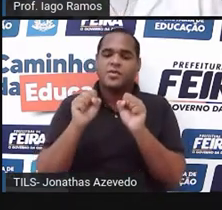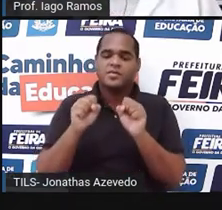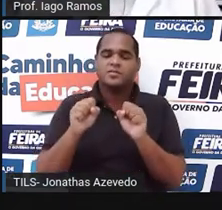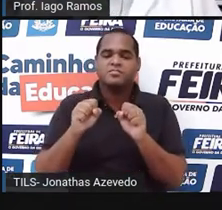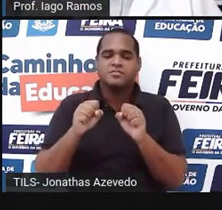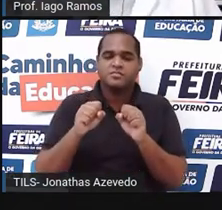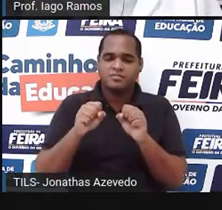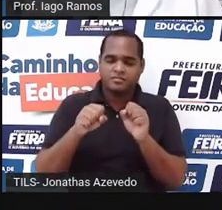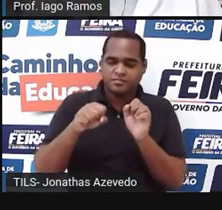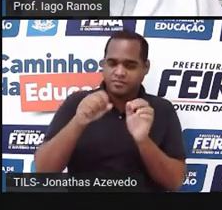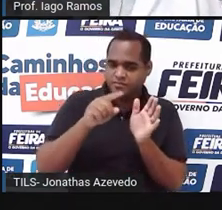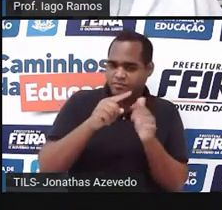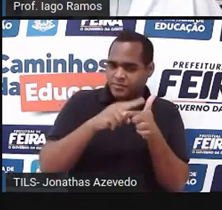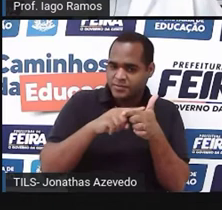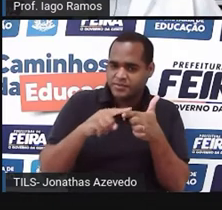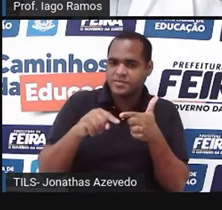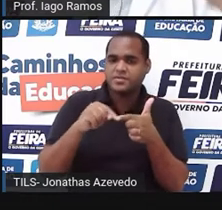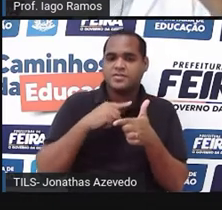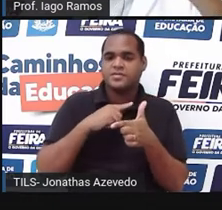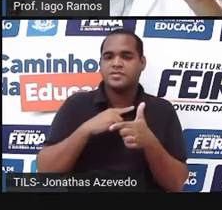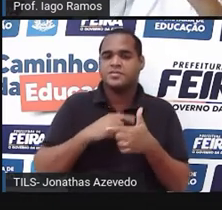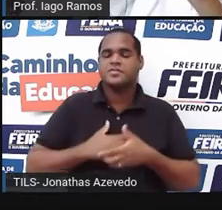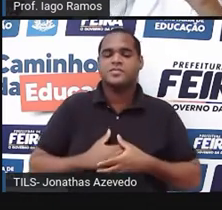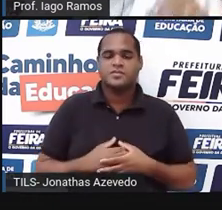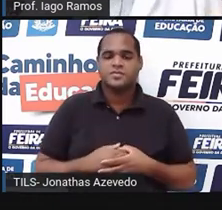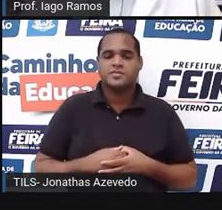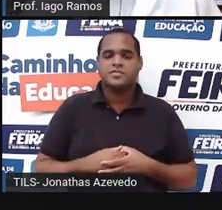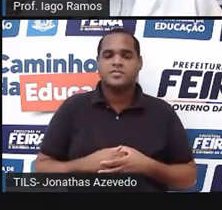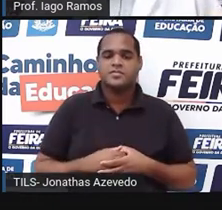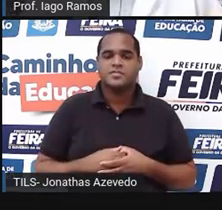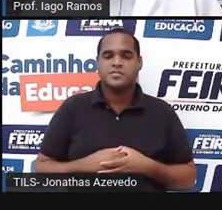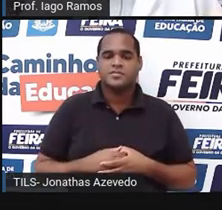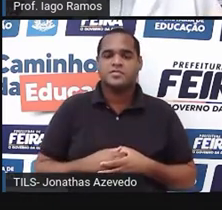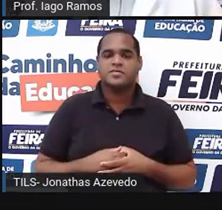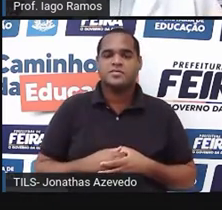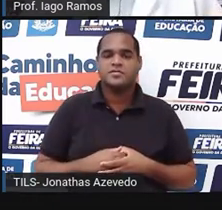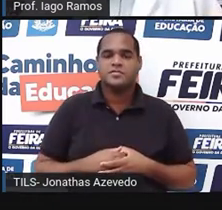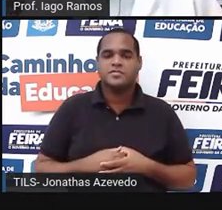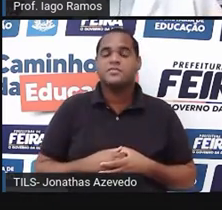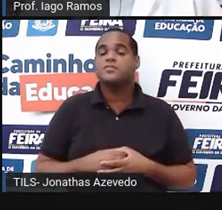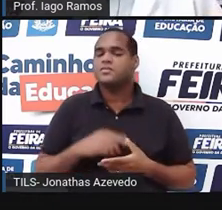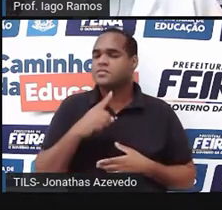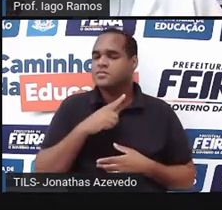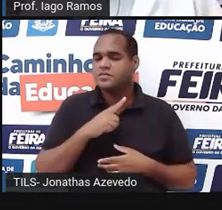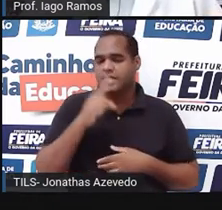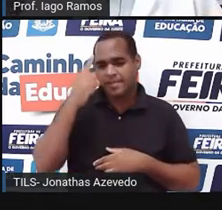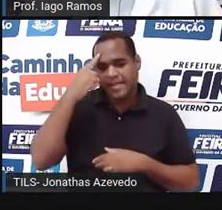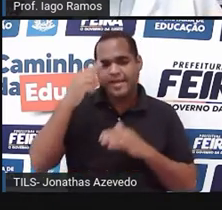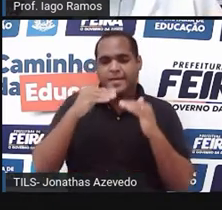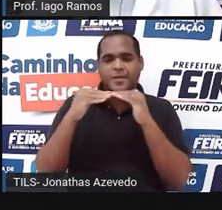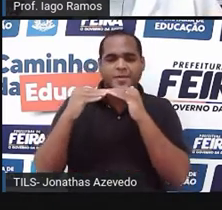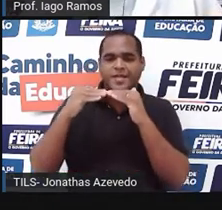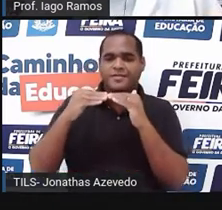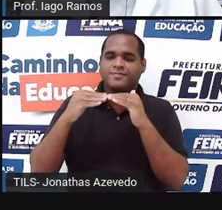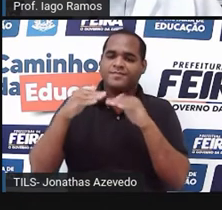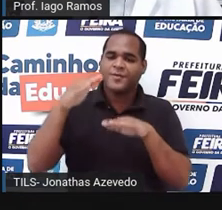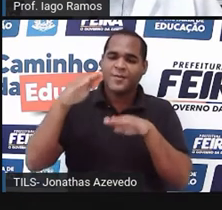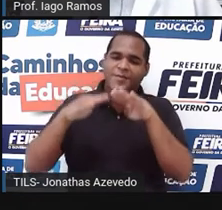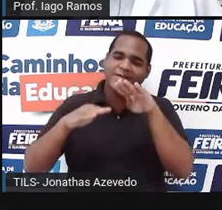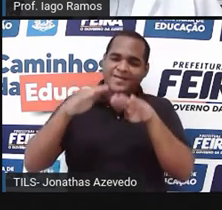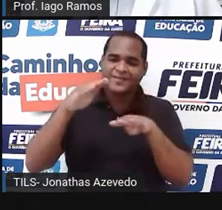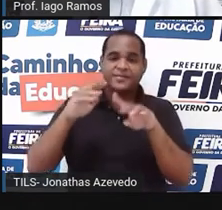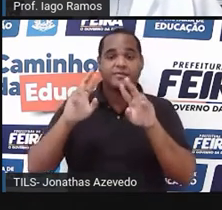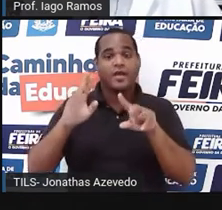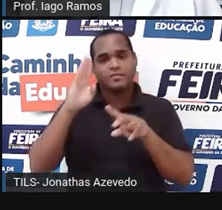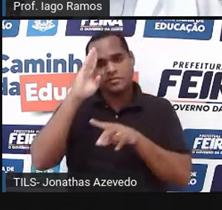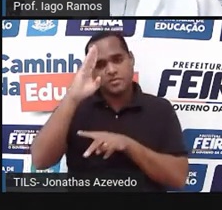dividindo pelo mesmo número. Quando acontece esses dois casos, a proporcionalidade, ela é direta, tá? Em